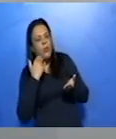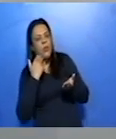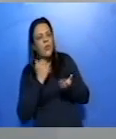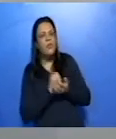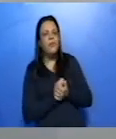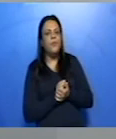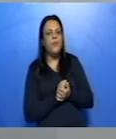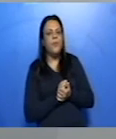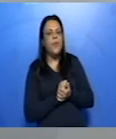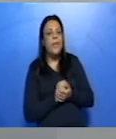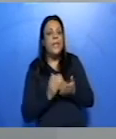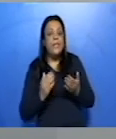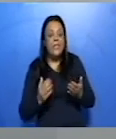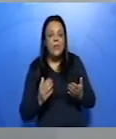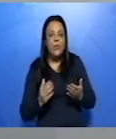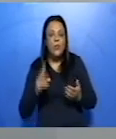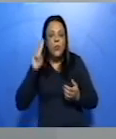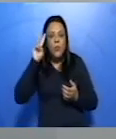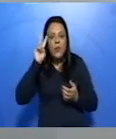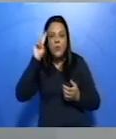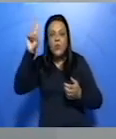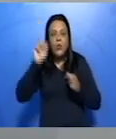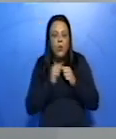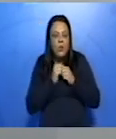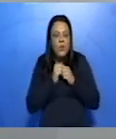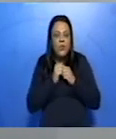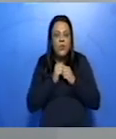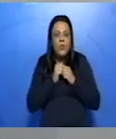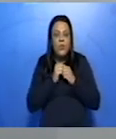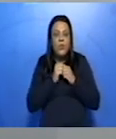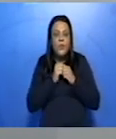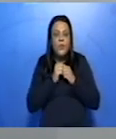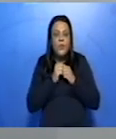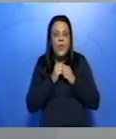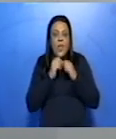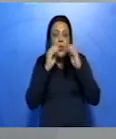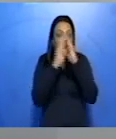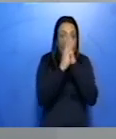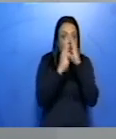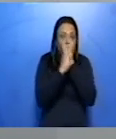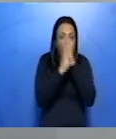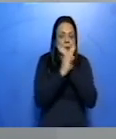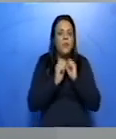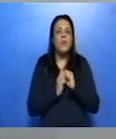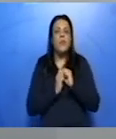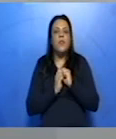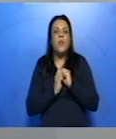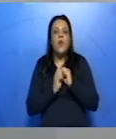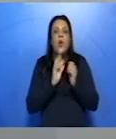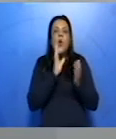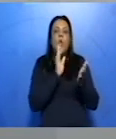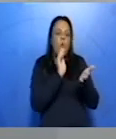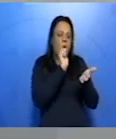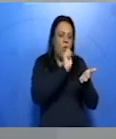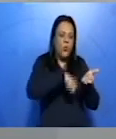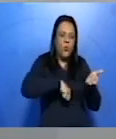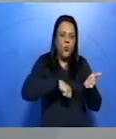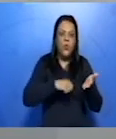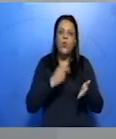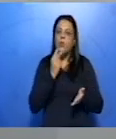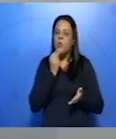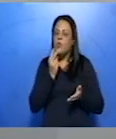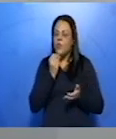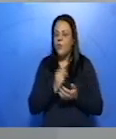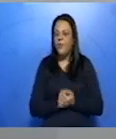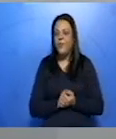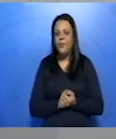uma aura de mistério surge nos contos manchadianos. não sabemos. Fica para vocês